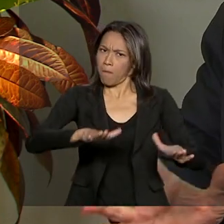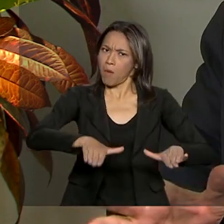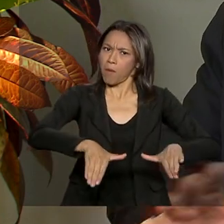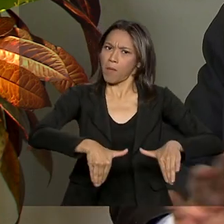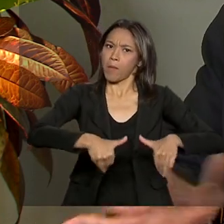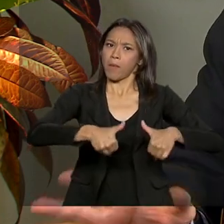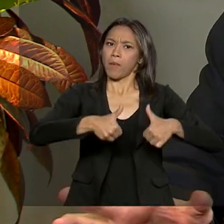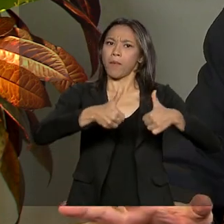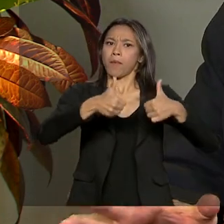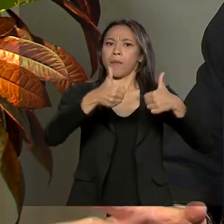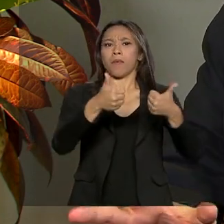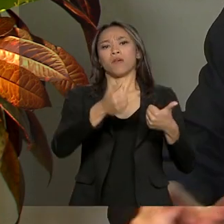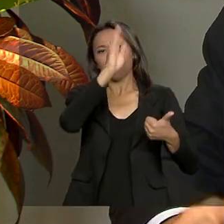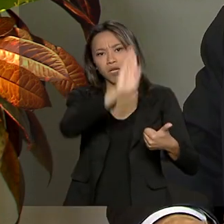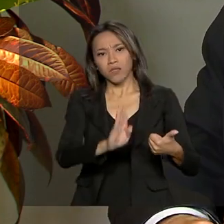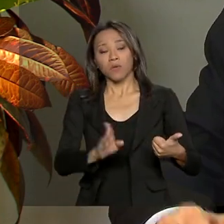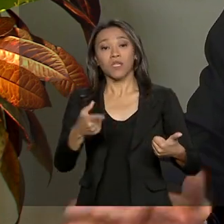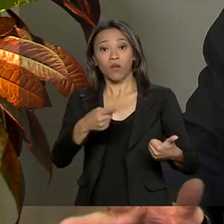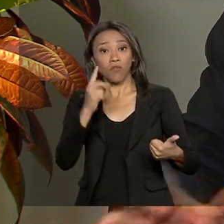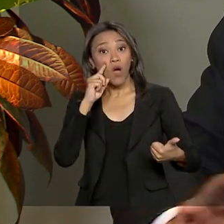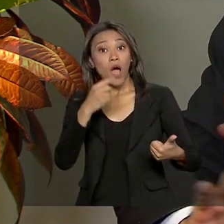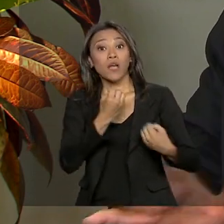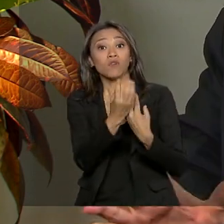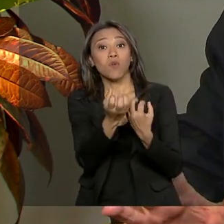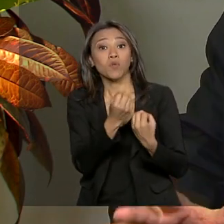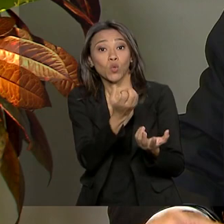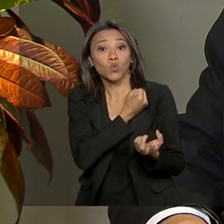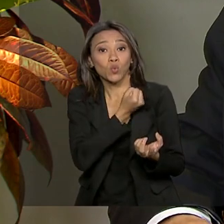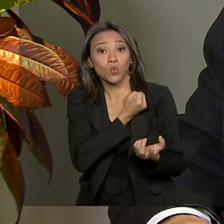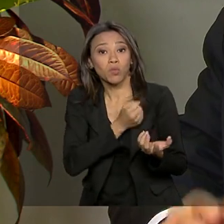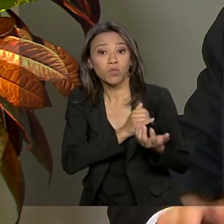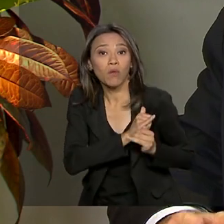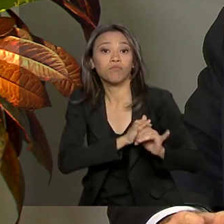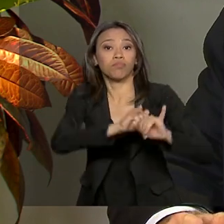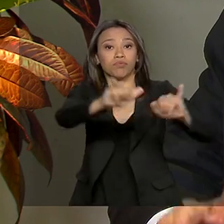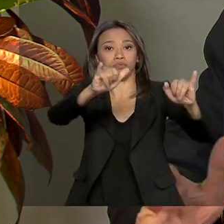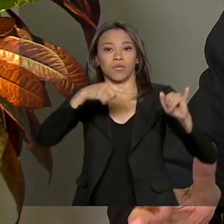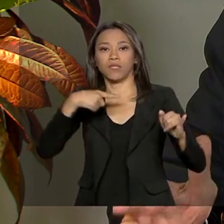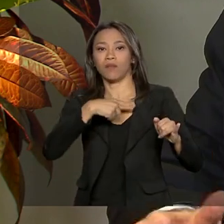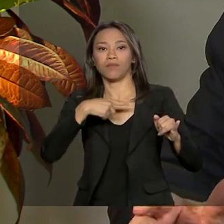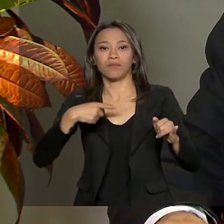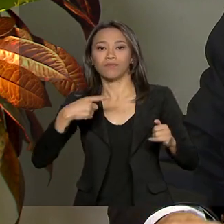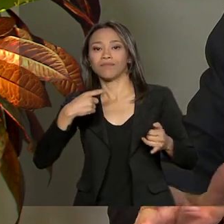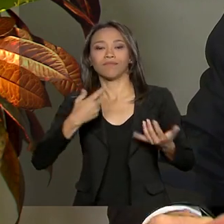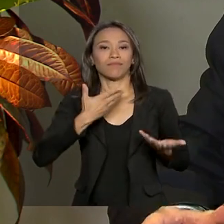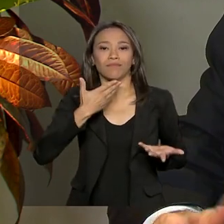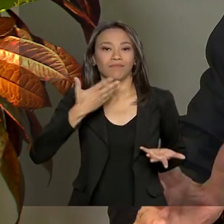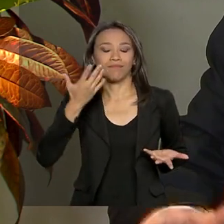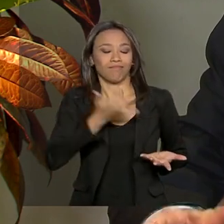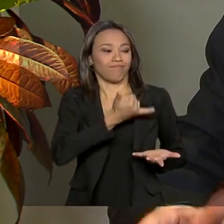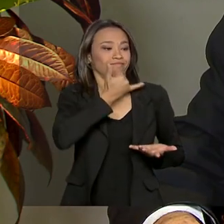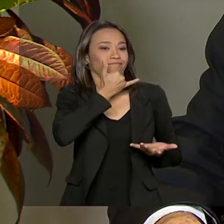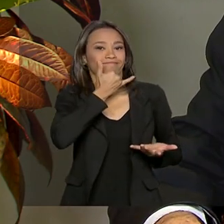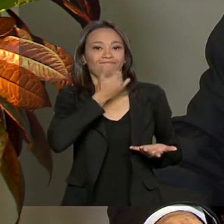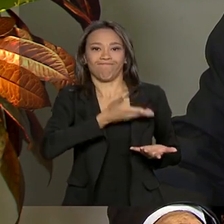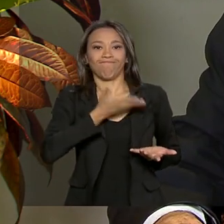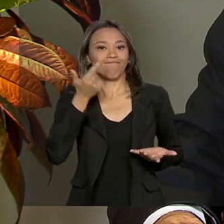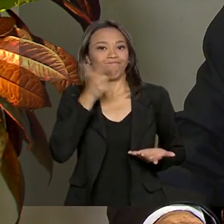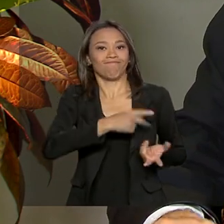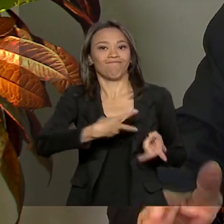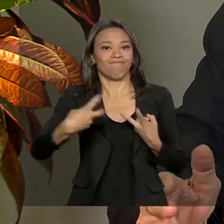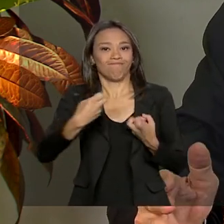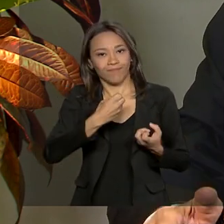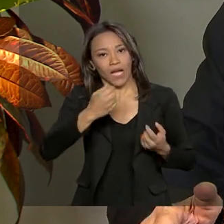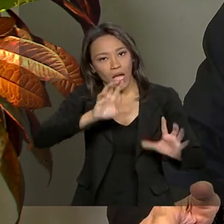contra números não há argumento, contra números e fatos não há argumento. Então, os números são absolutamente evidentes da recuperação do Brasil.